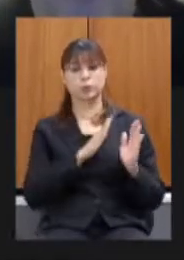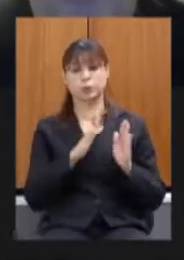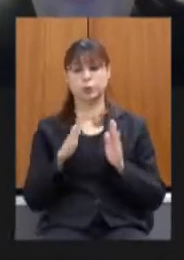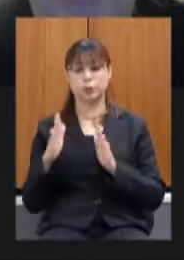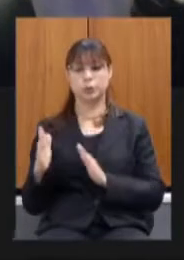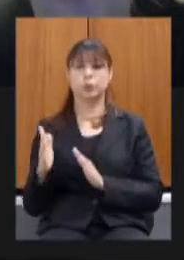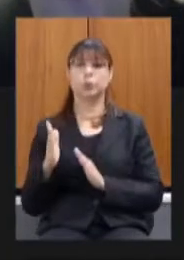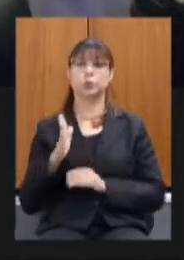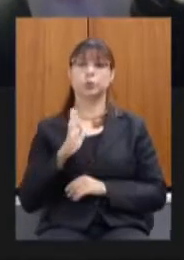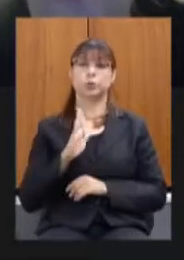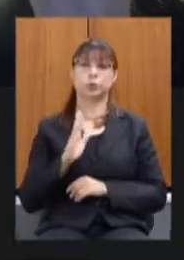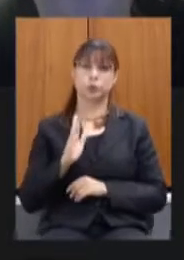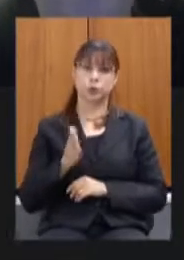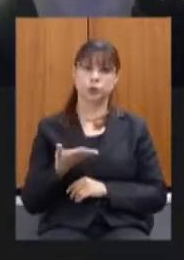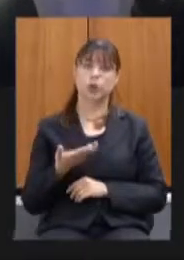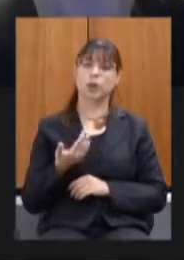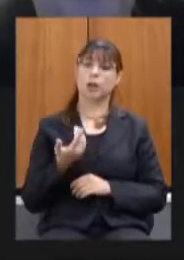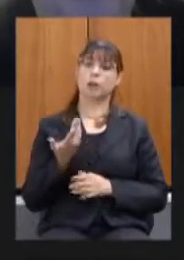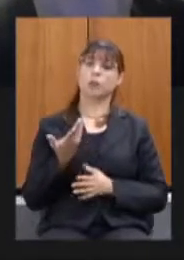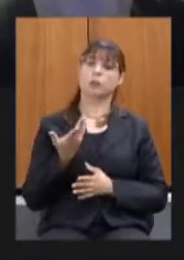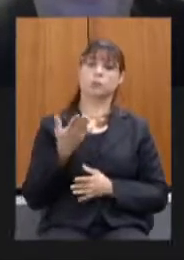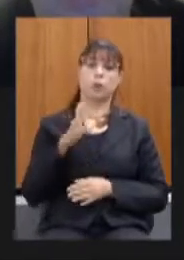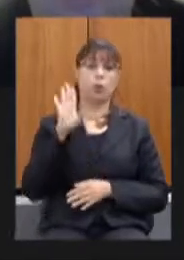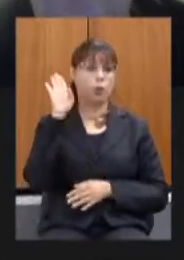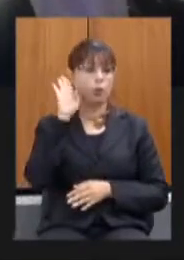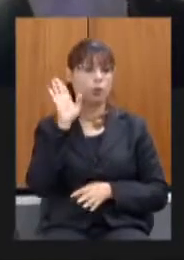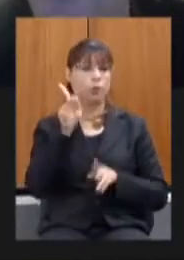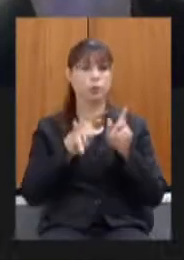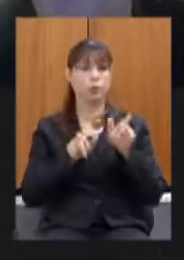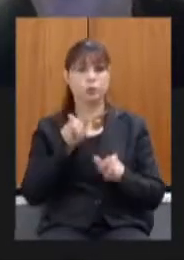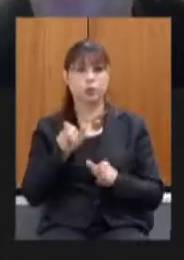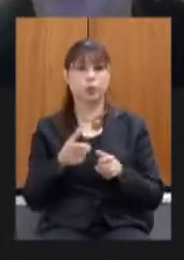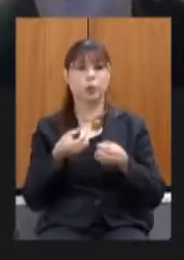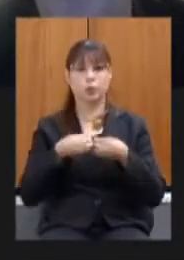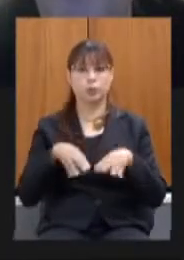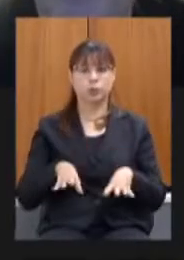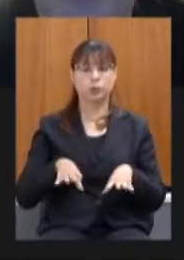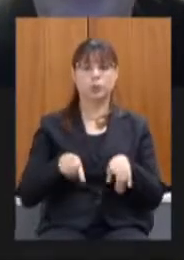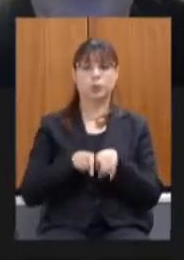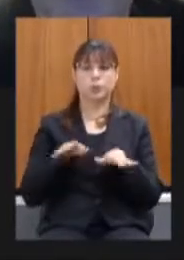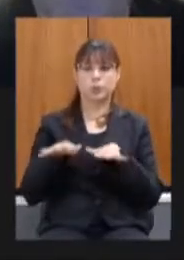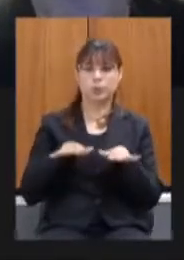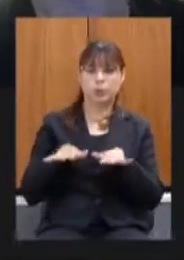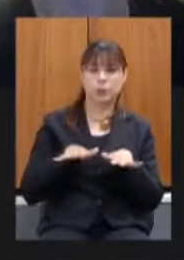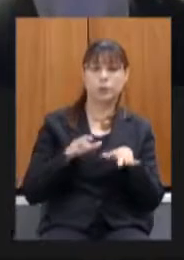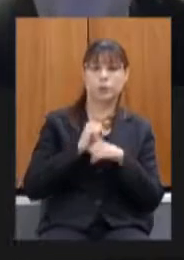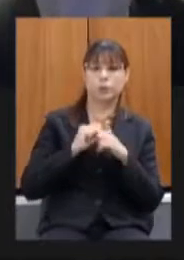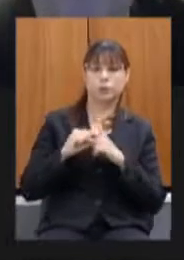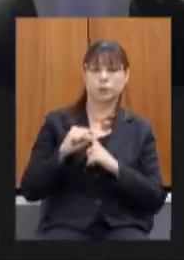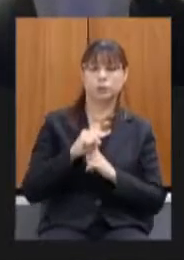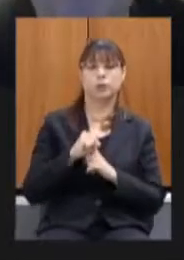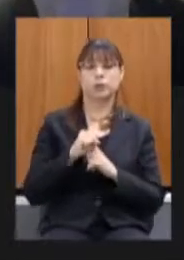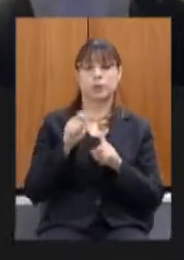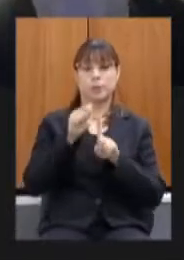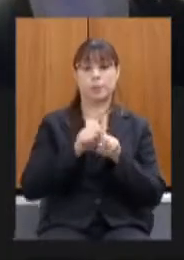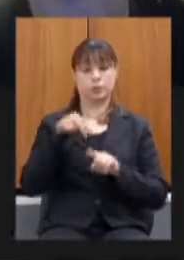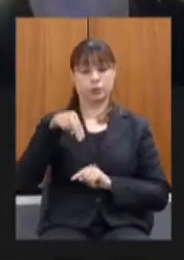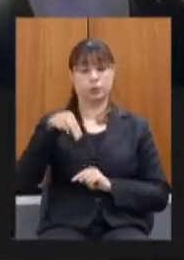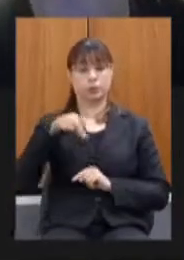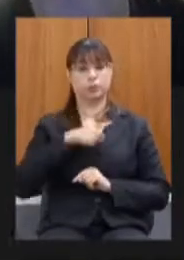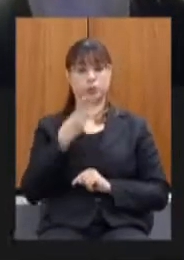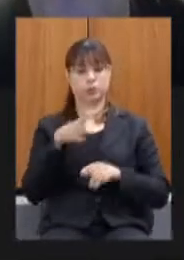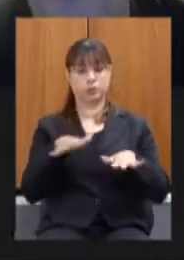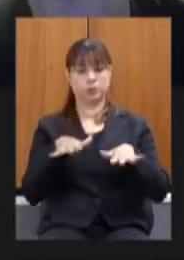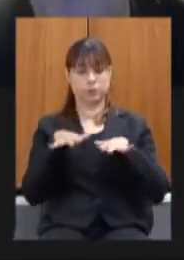feito processo de escuta com pessoas atingidas com movimentos sociais no mês de novembro foram realizadas três